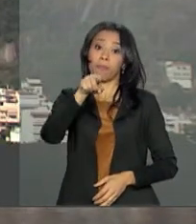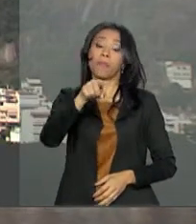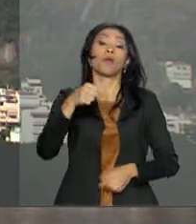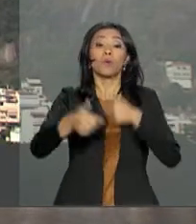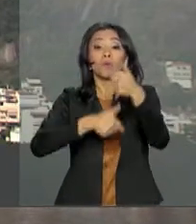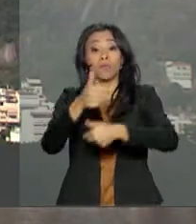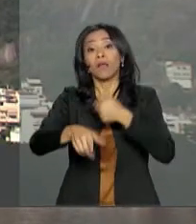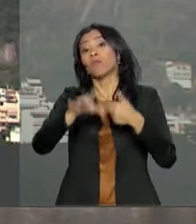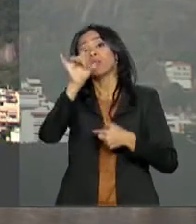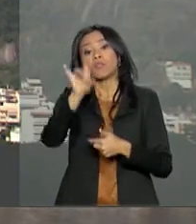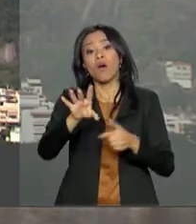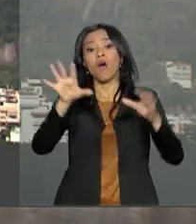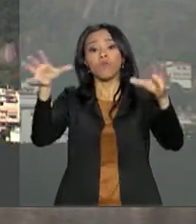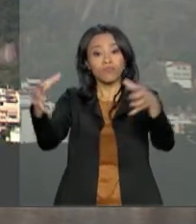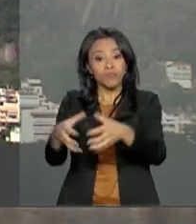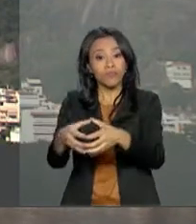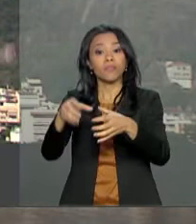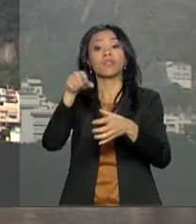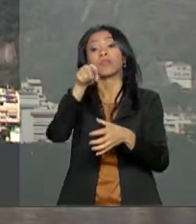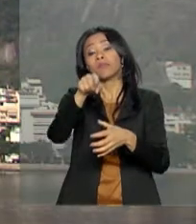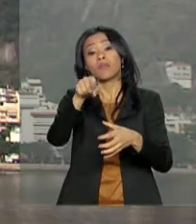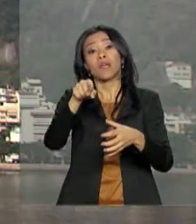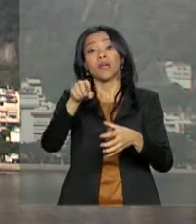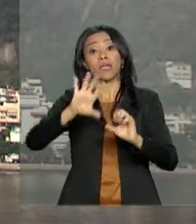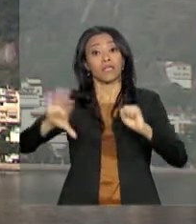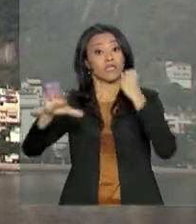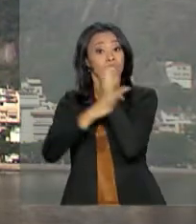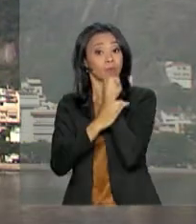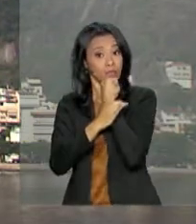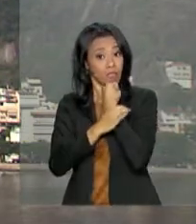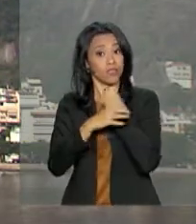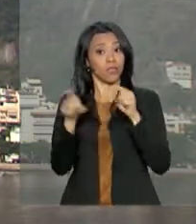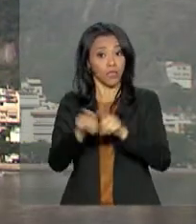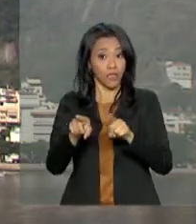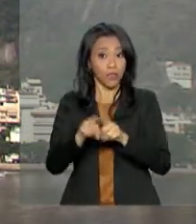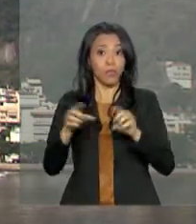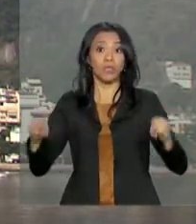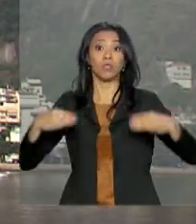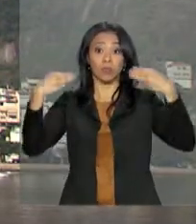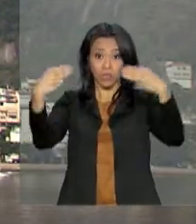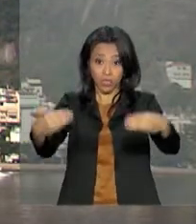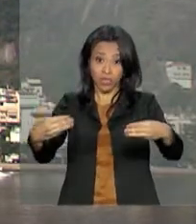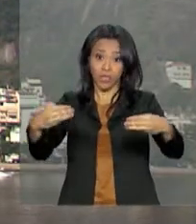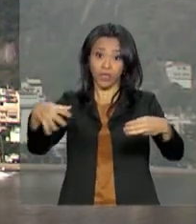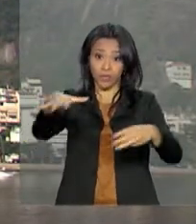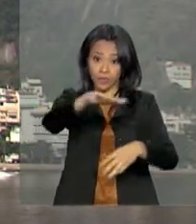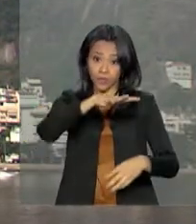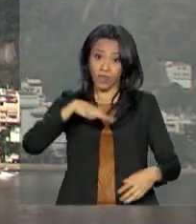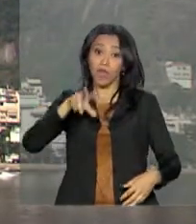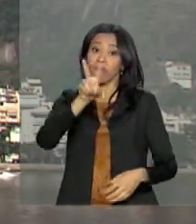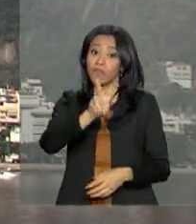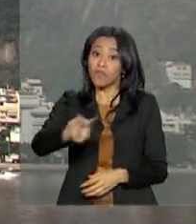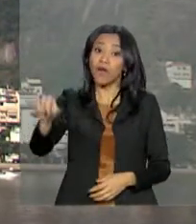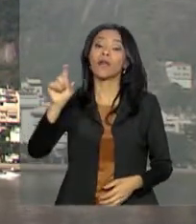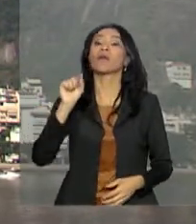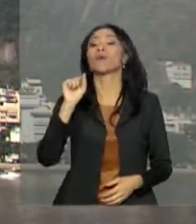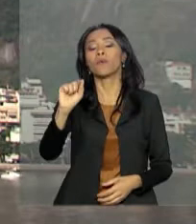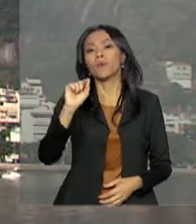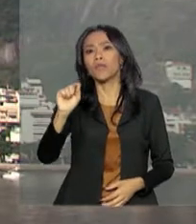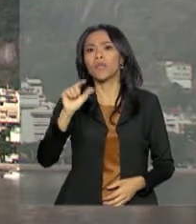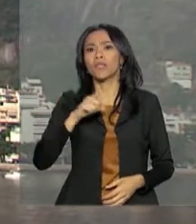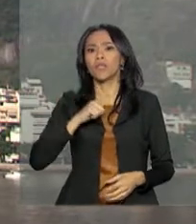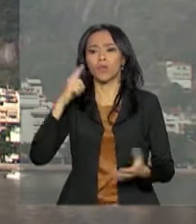Medidas como a criação do Sistema Único de Segurança Pública e do próprio Ministério da Segurança Pública vão permitir uma atuação